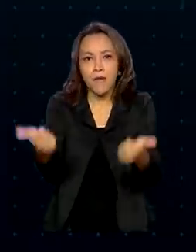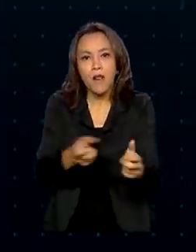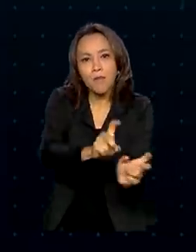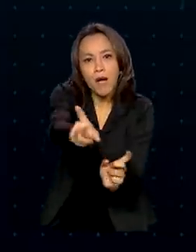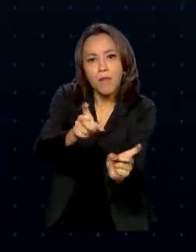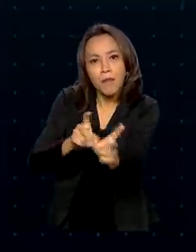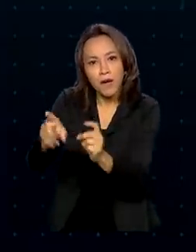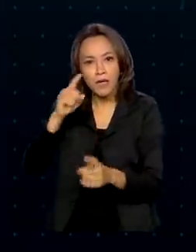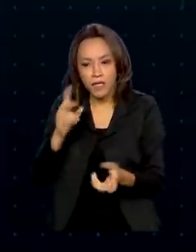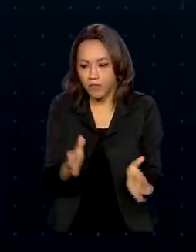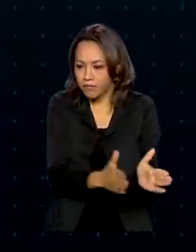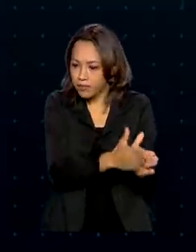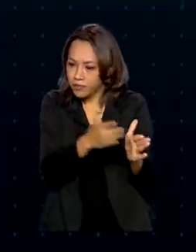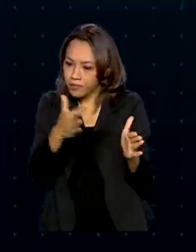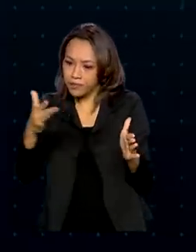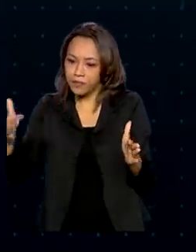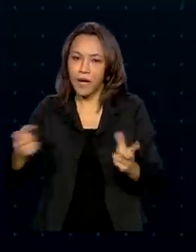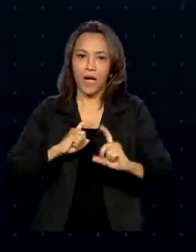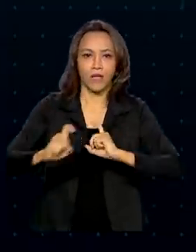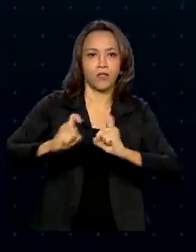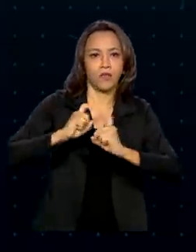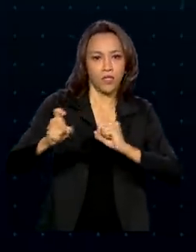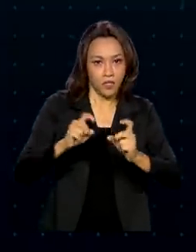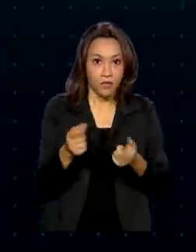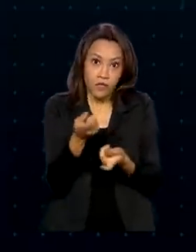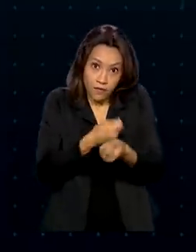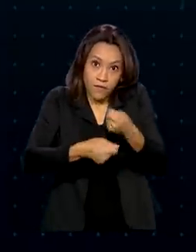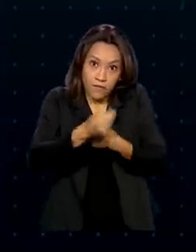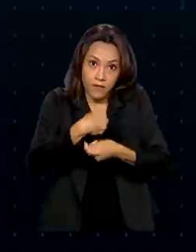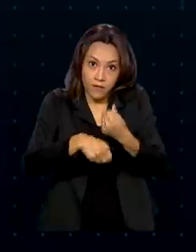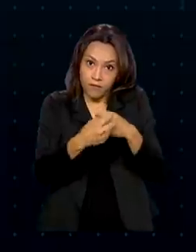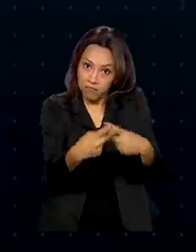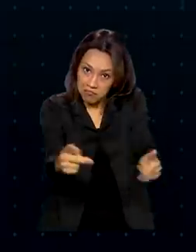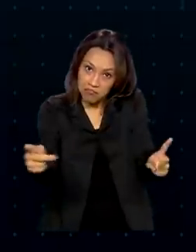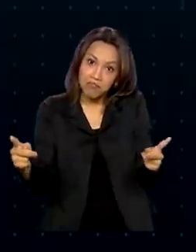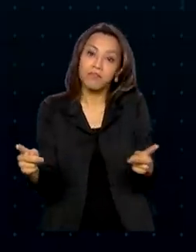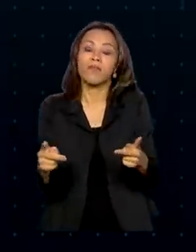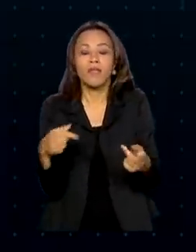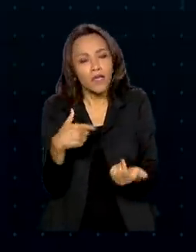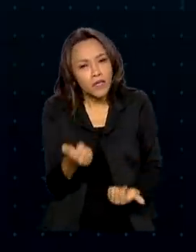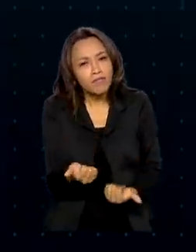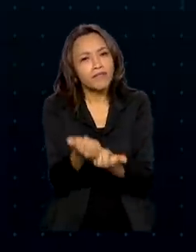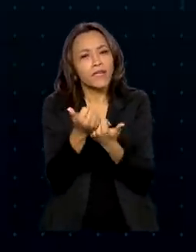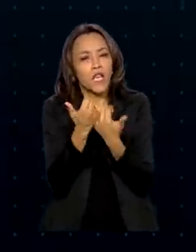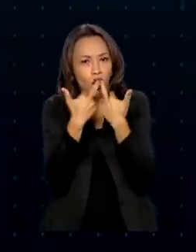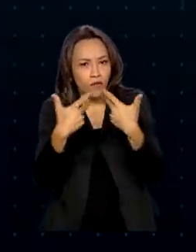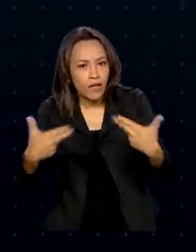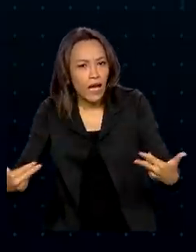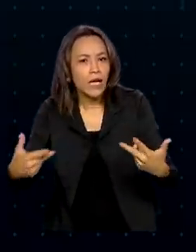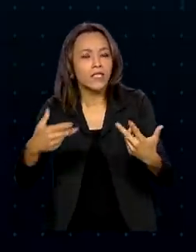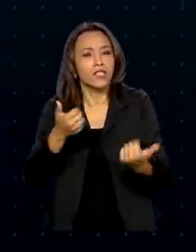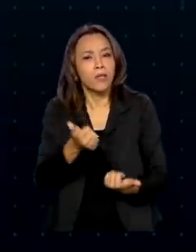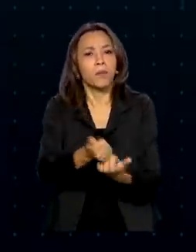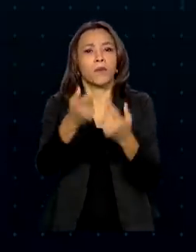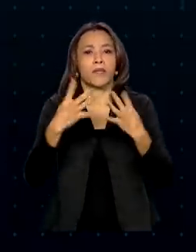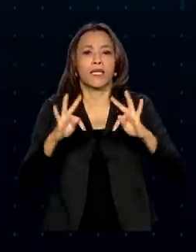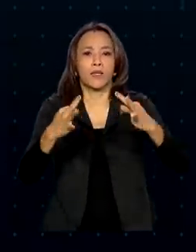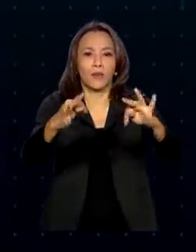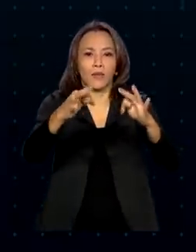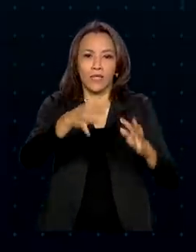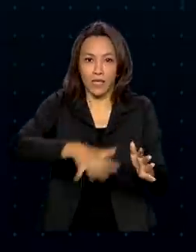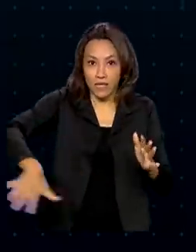monitorar a gestão administrativa e financeira e apostar na inovação e na tecnologia nas cadeias do